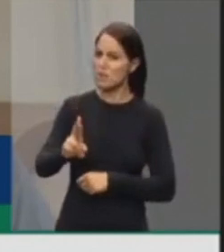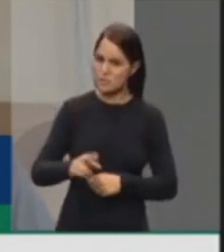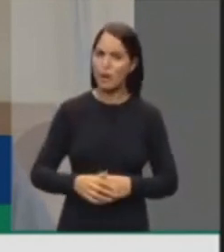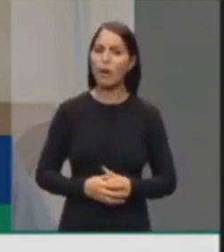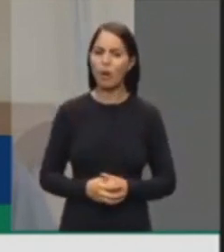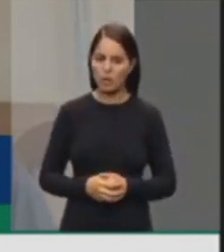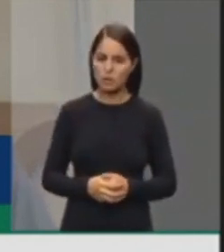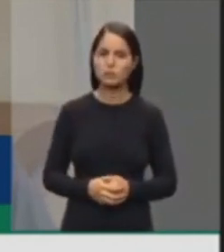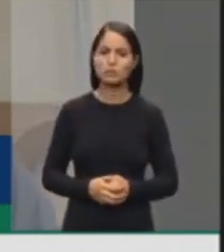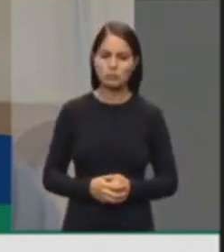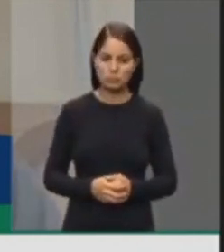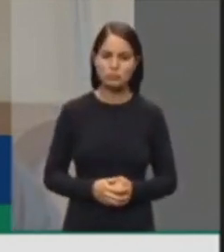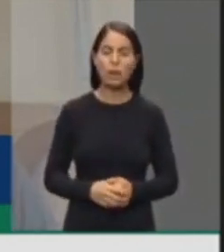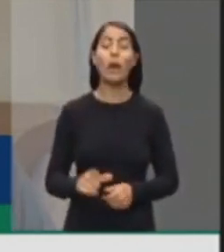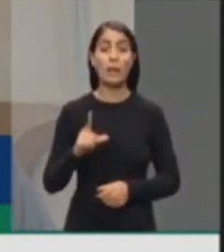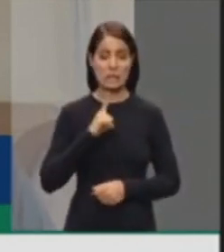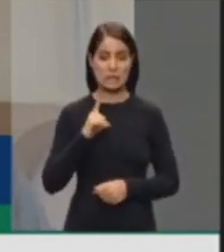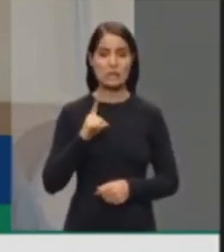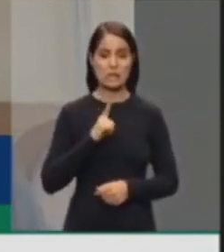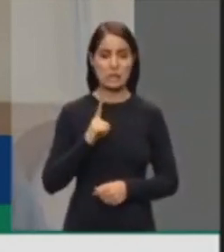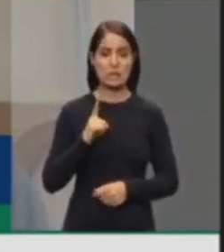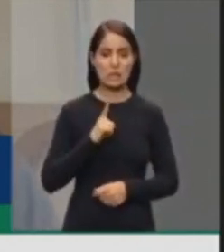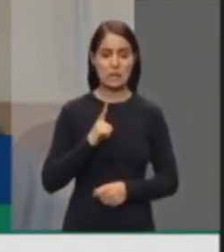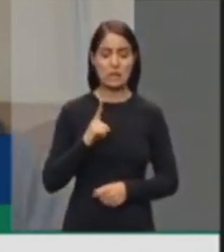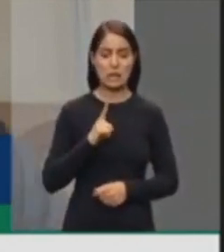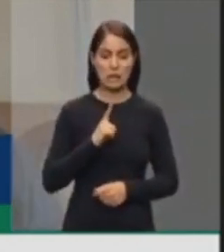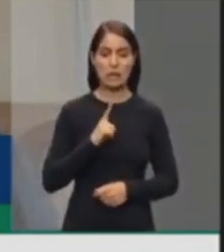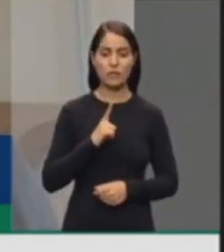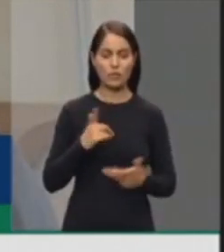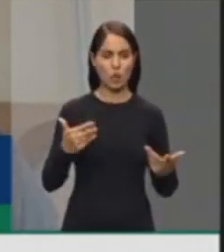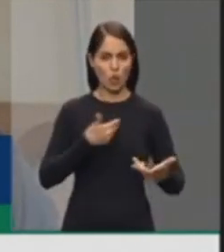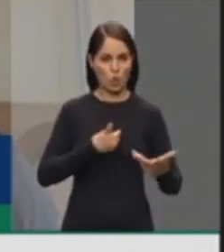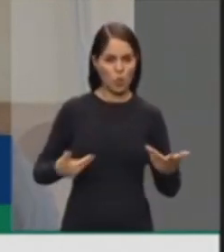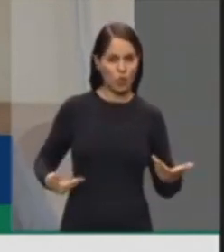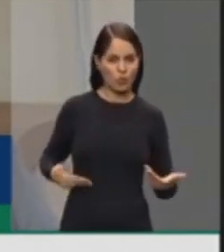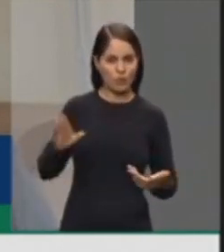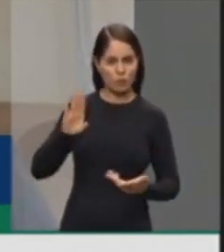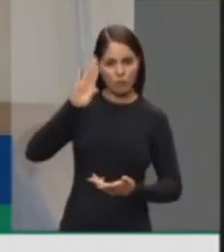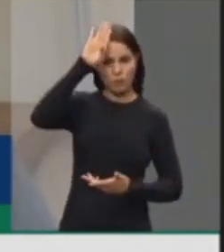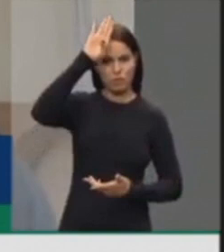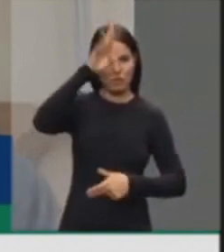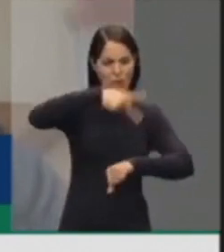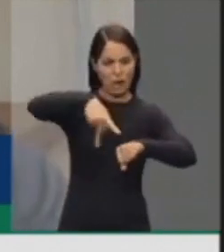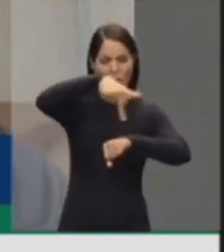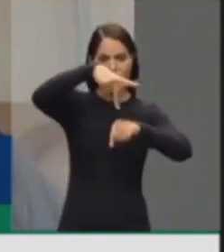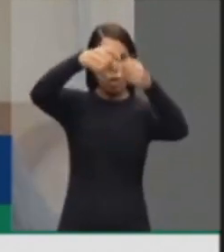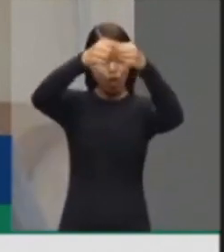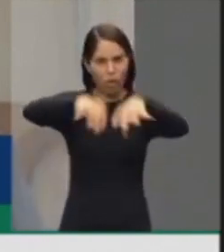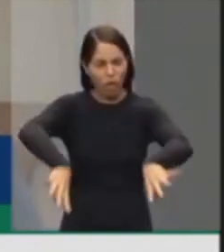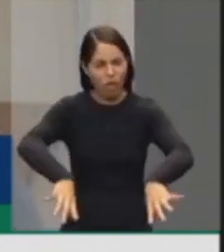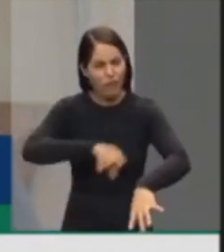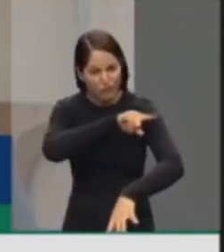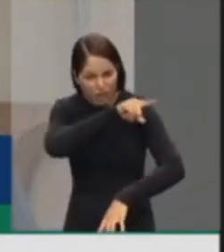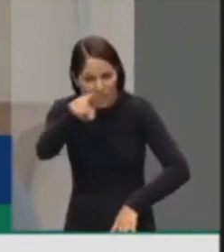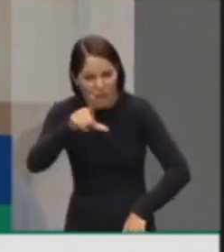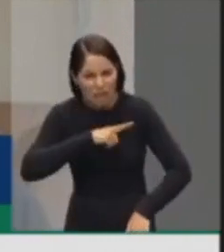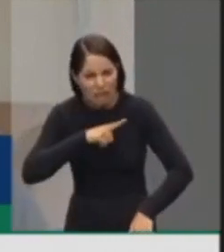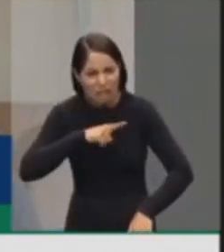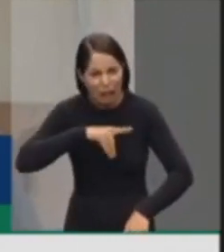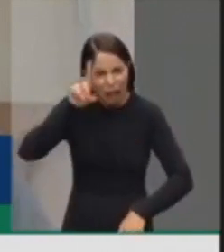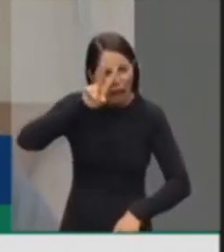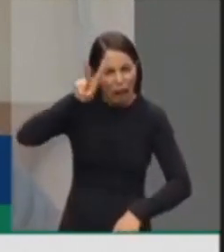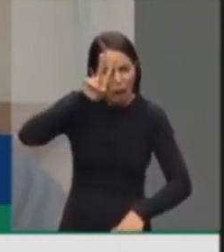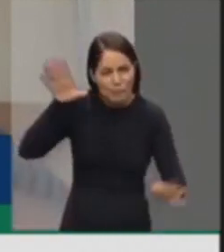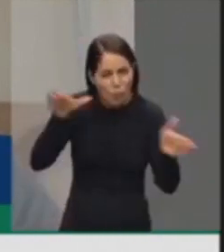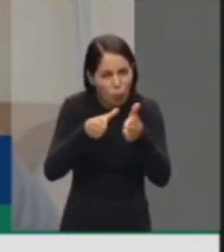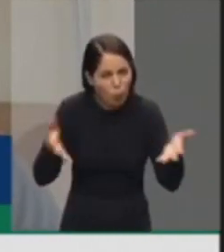Primeiramente, ouvi uma deputada falando que o governo Bolsonaro faliu o Brasil. Esse pessoal tem memória curta. Um governo que